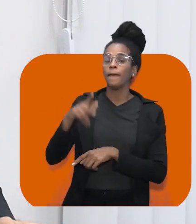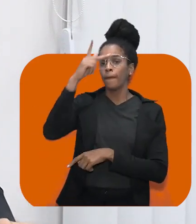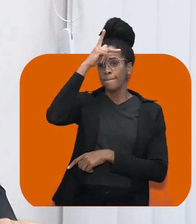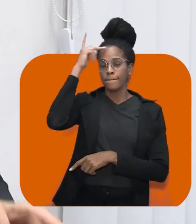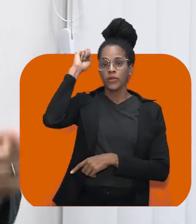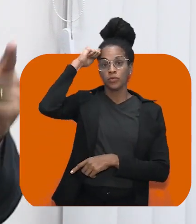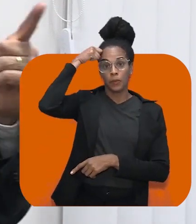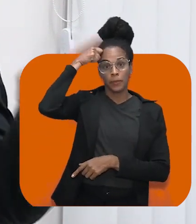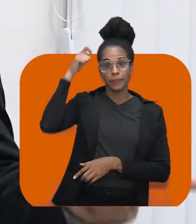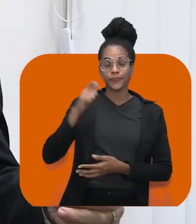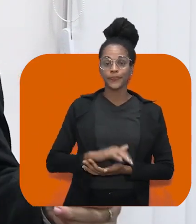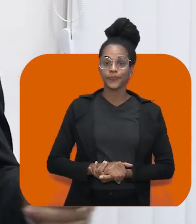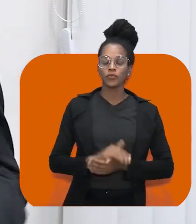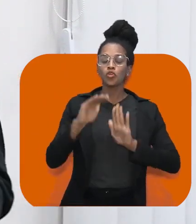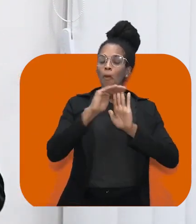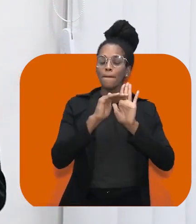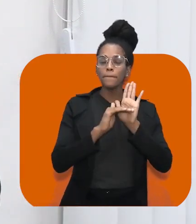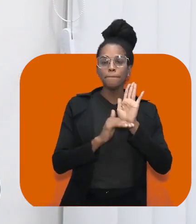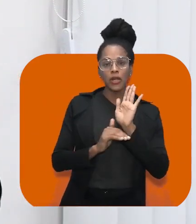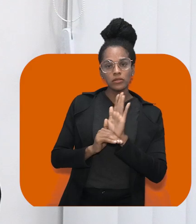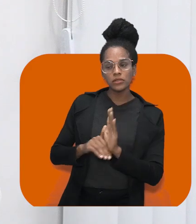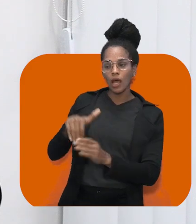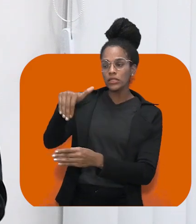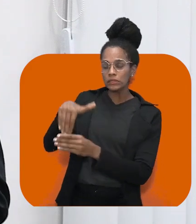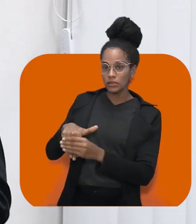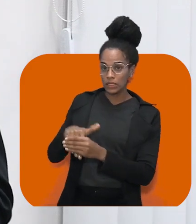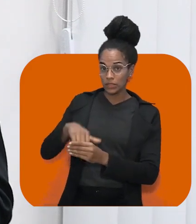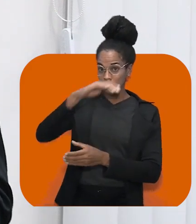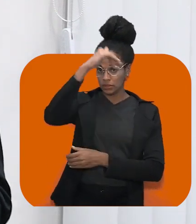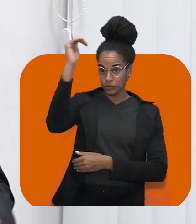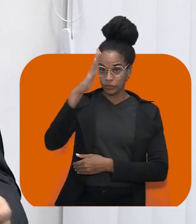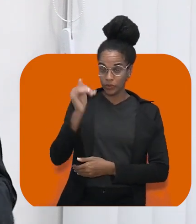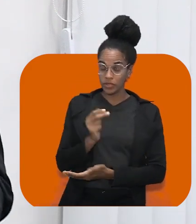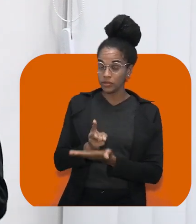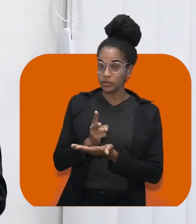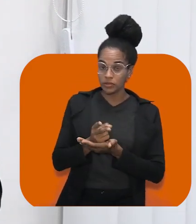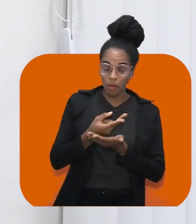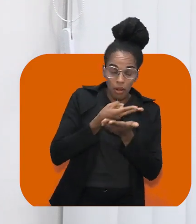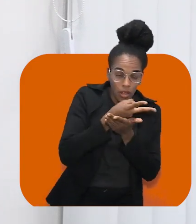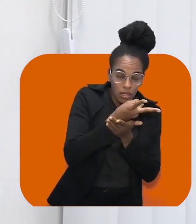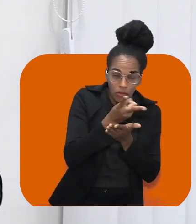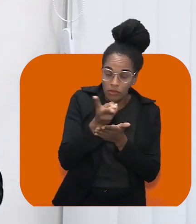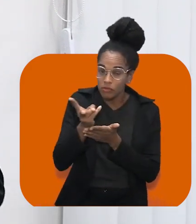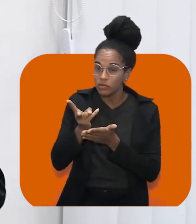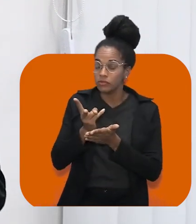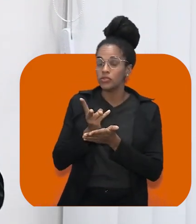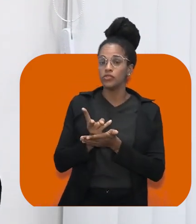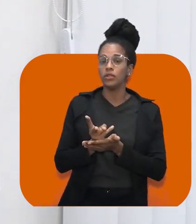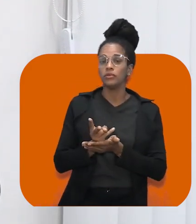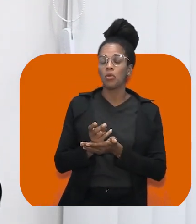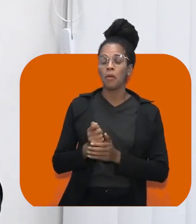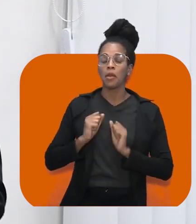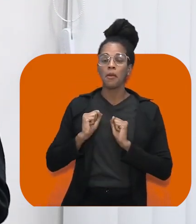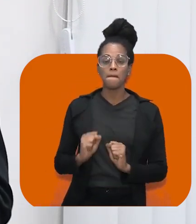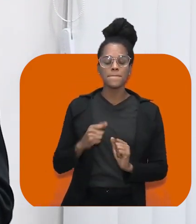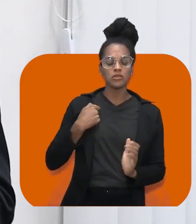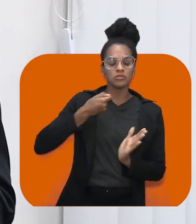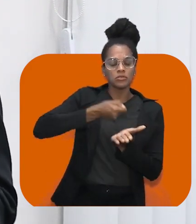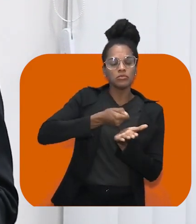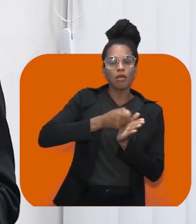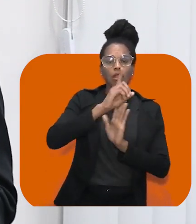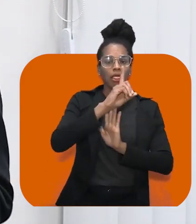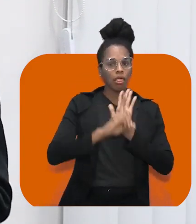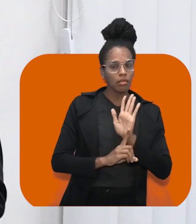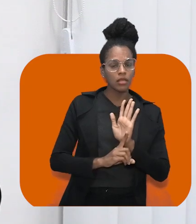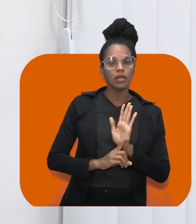recentemente, avançar em outros e proteger a democracia de novas ameaças, como a propagação de notícias falsas e